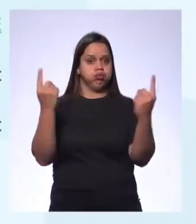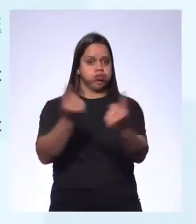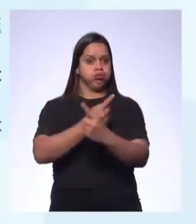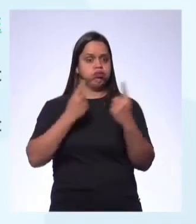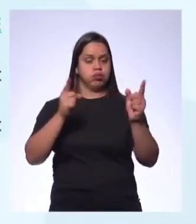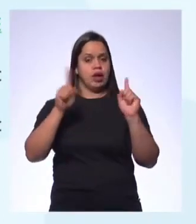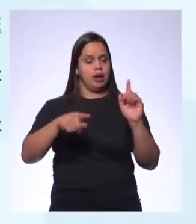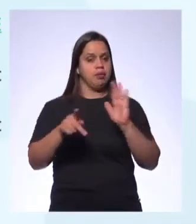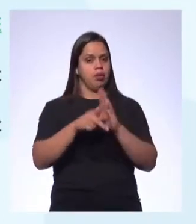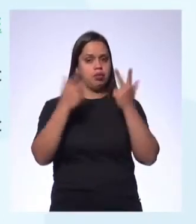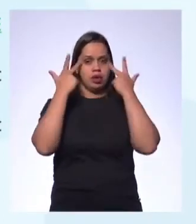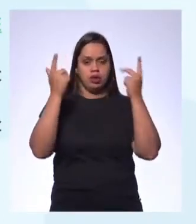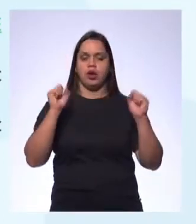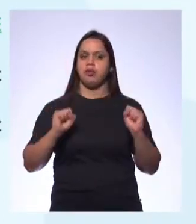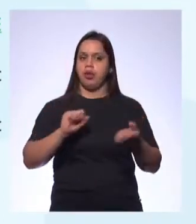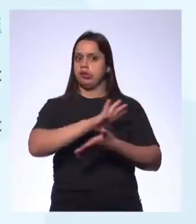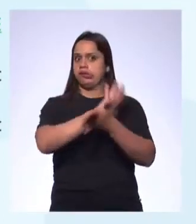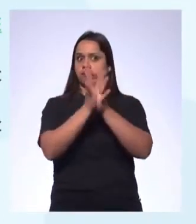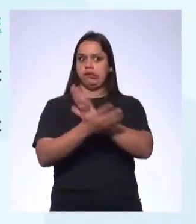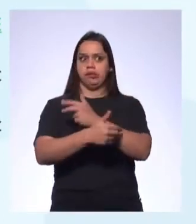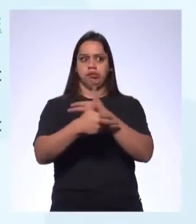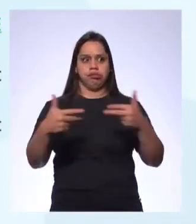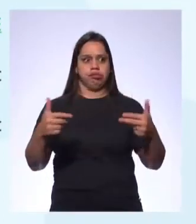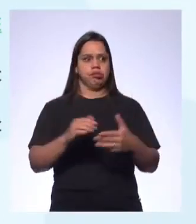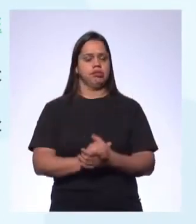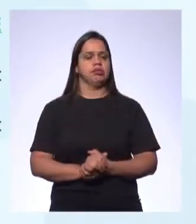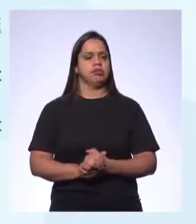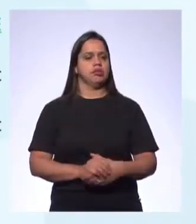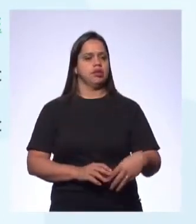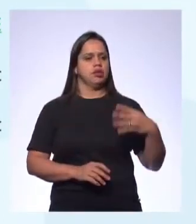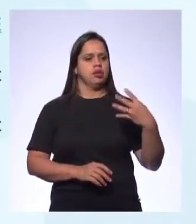causar sérios danos. A Avalanches nunca